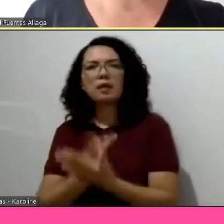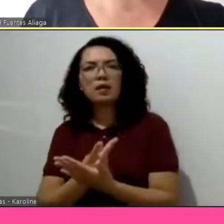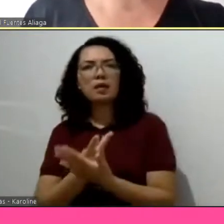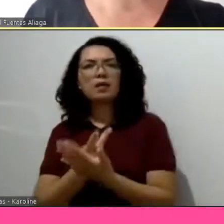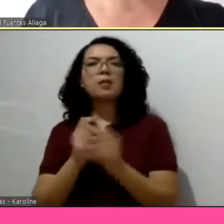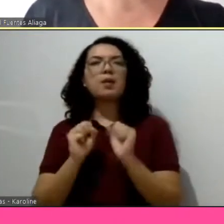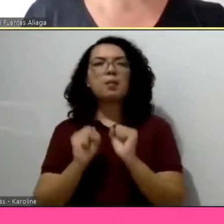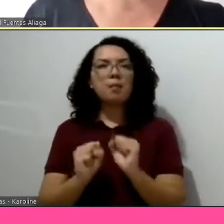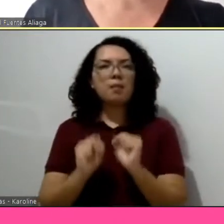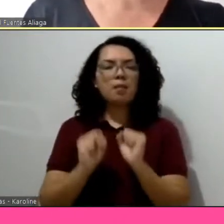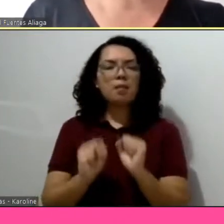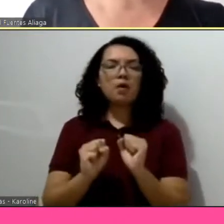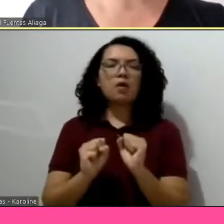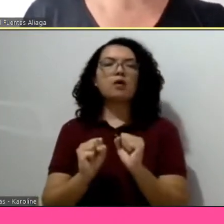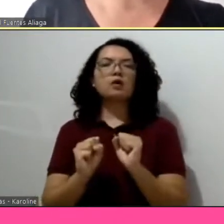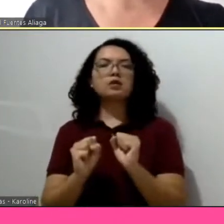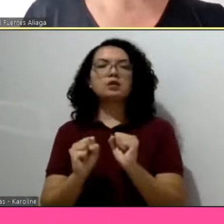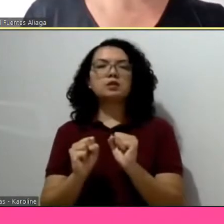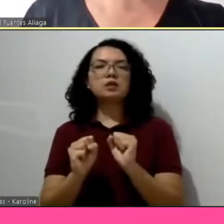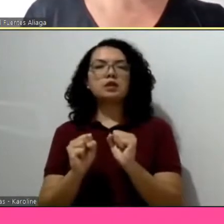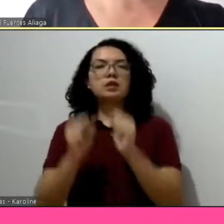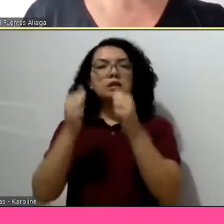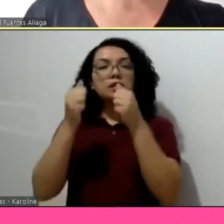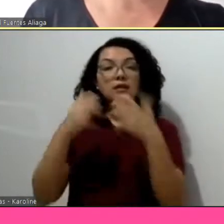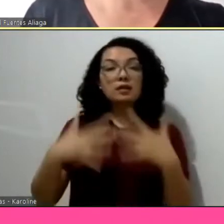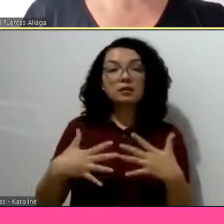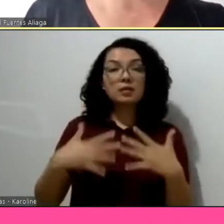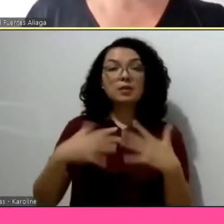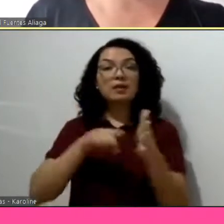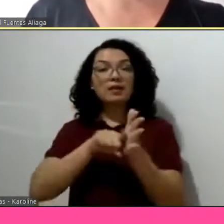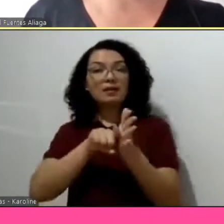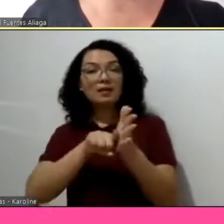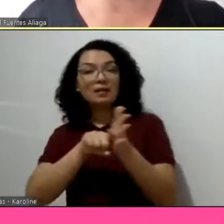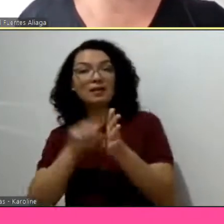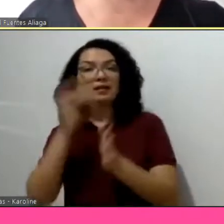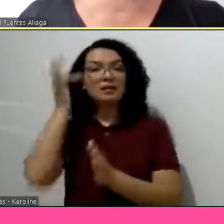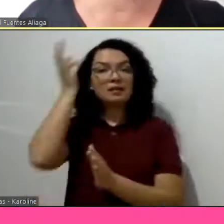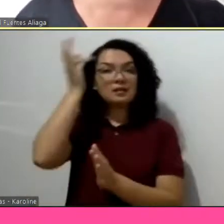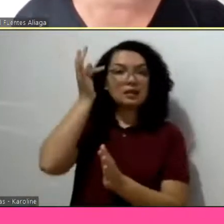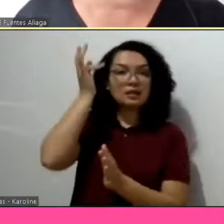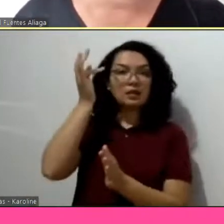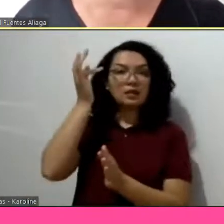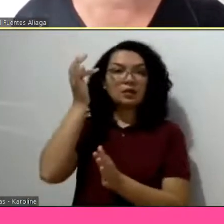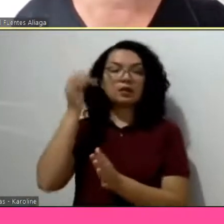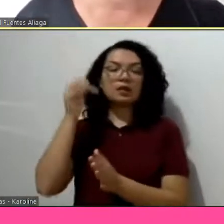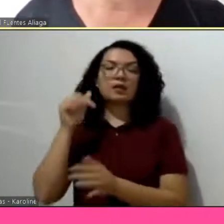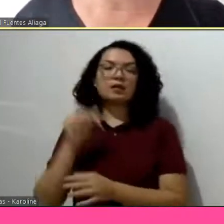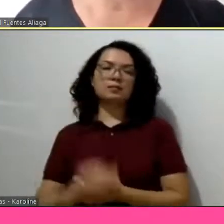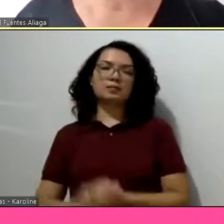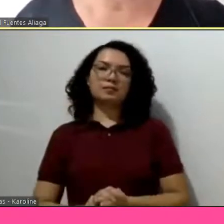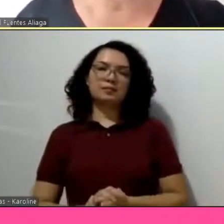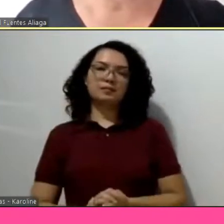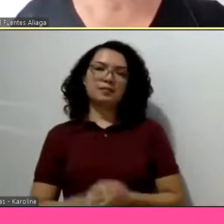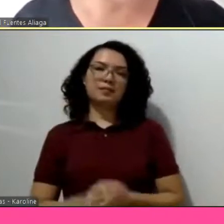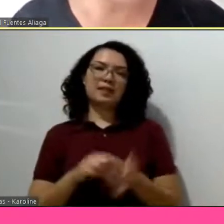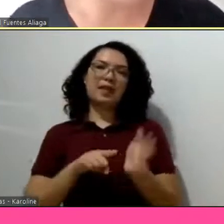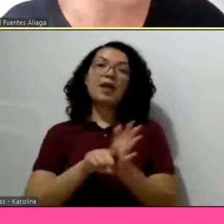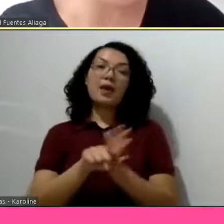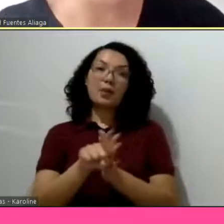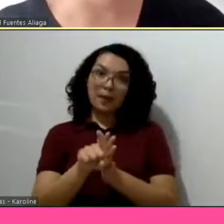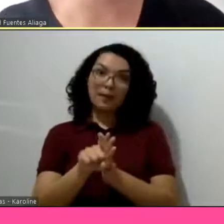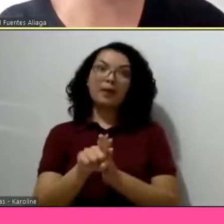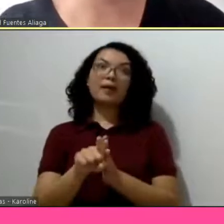propósito de análise, explicações, teorias. Joana Mello, da USP. É uma baita pergunta.